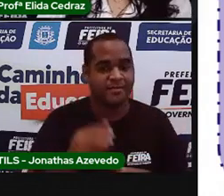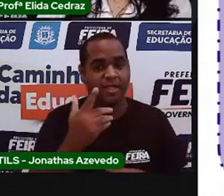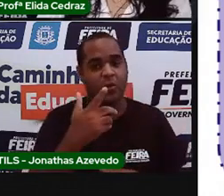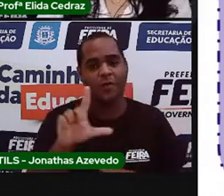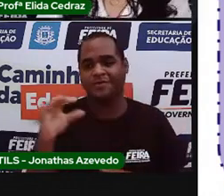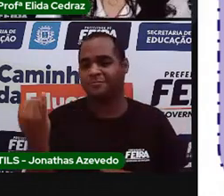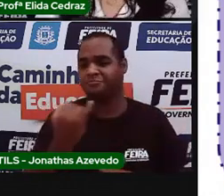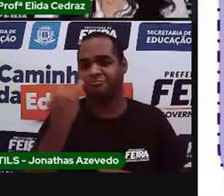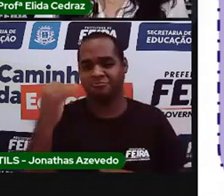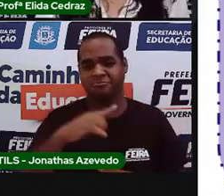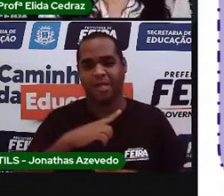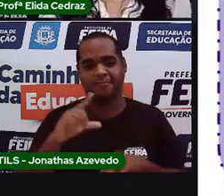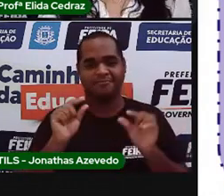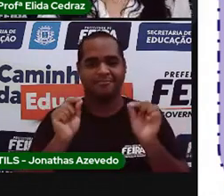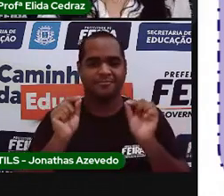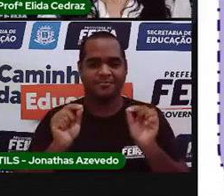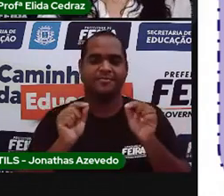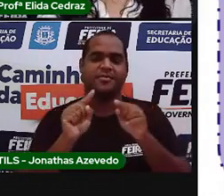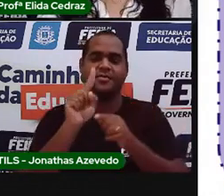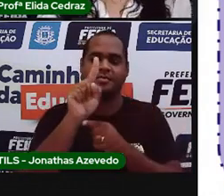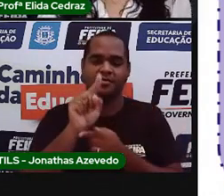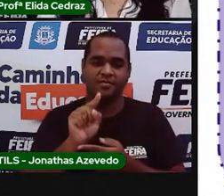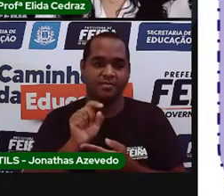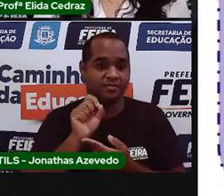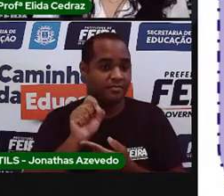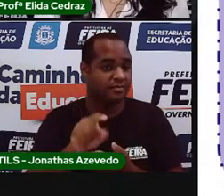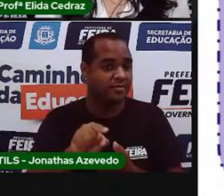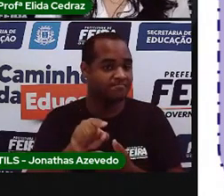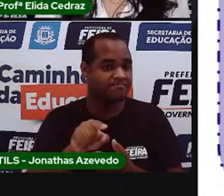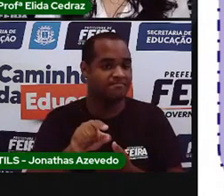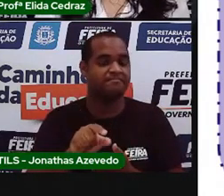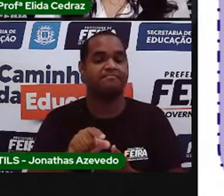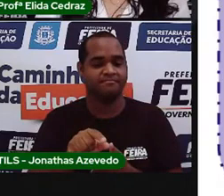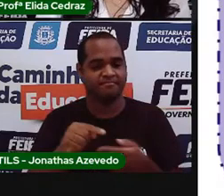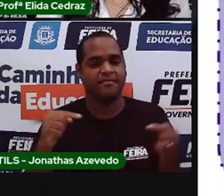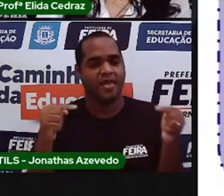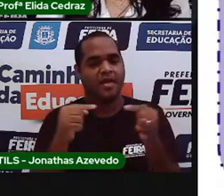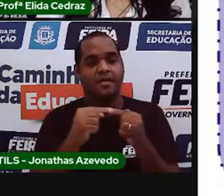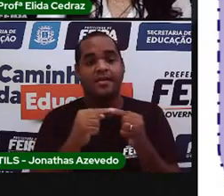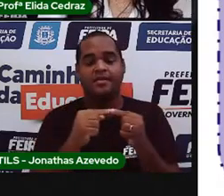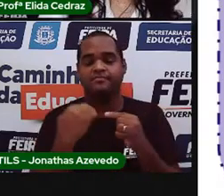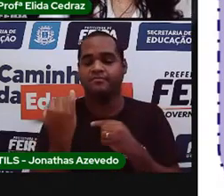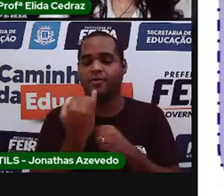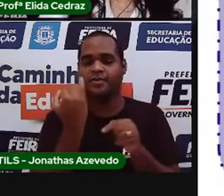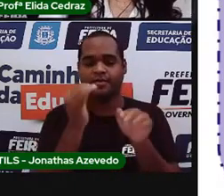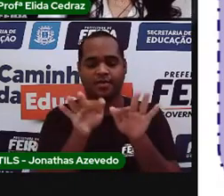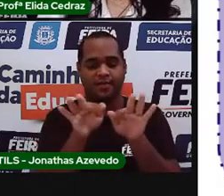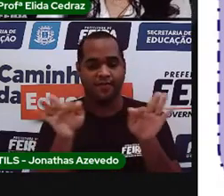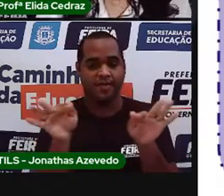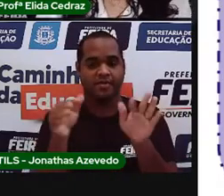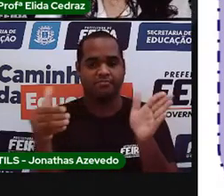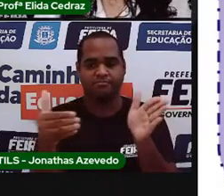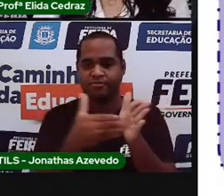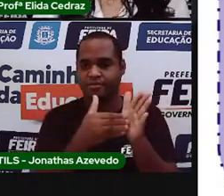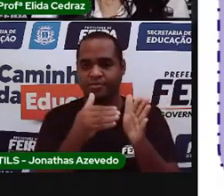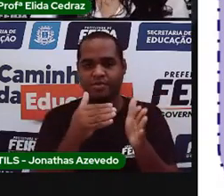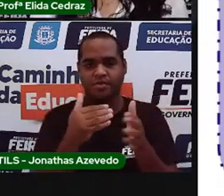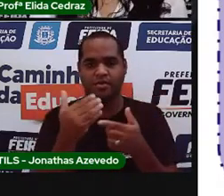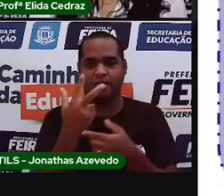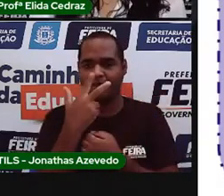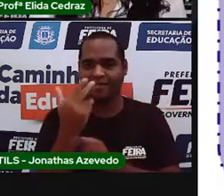nós estamos vendo, é o ponto de exclamação. E ele é usado nas frases exclamativas.